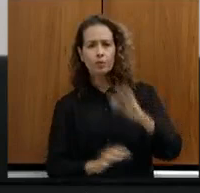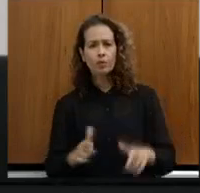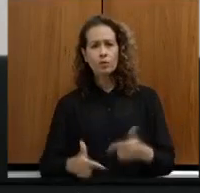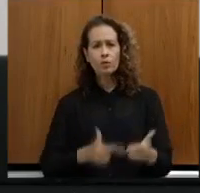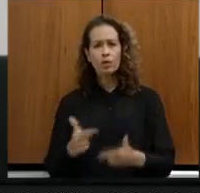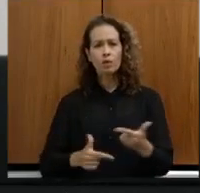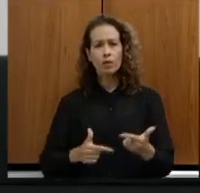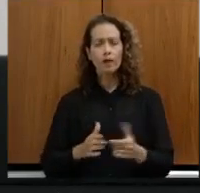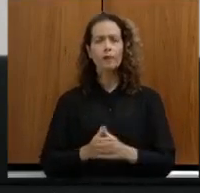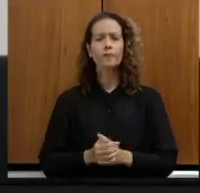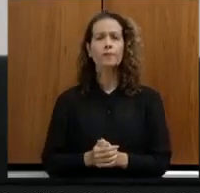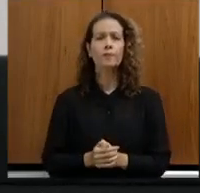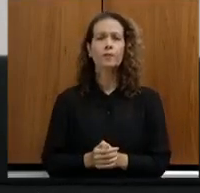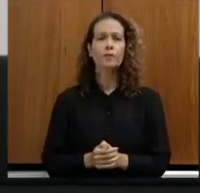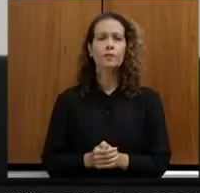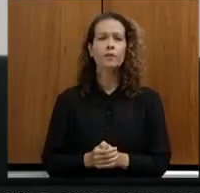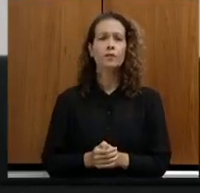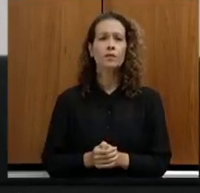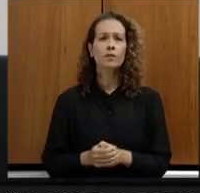E requerimento